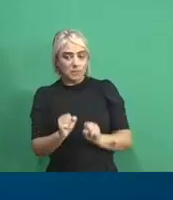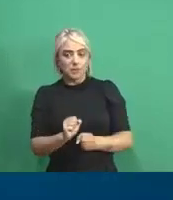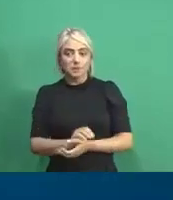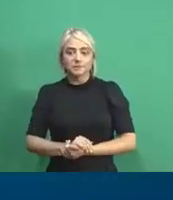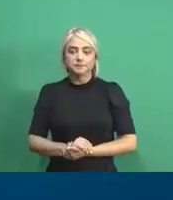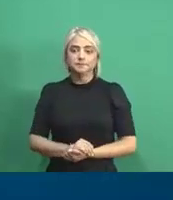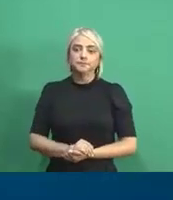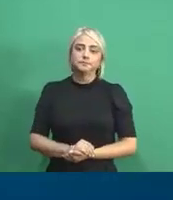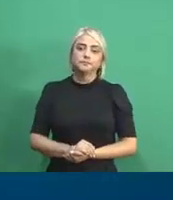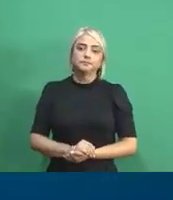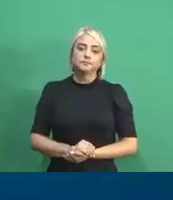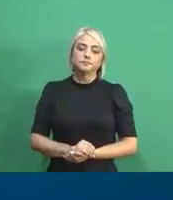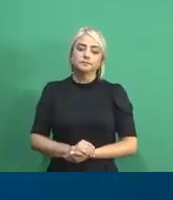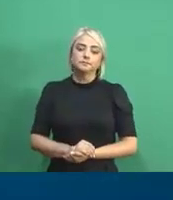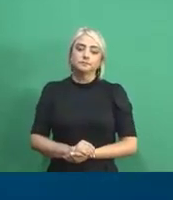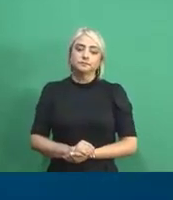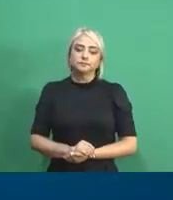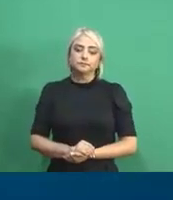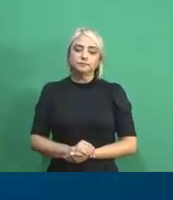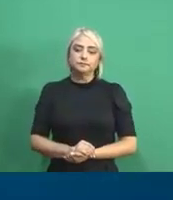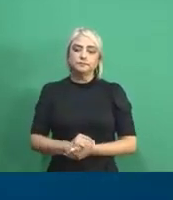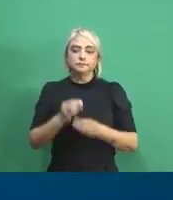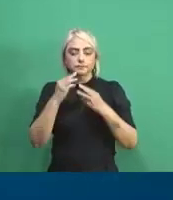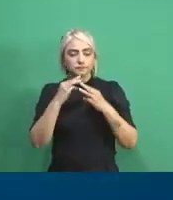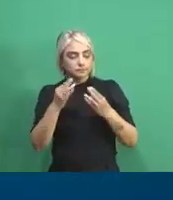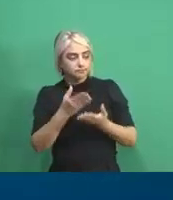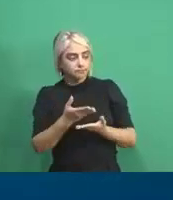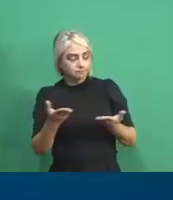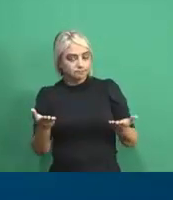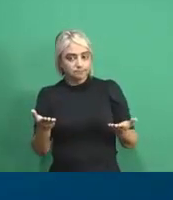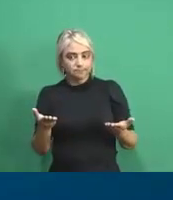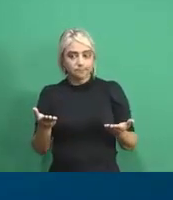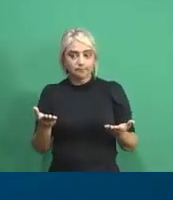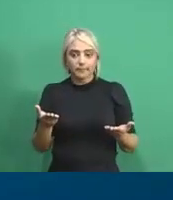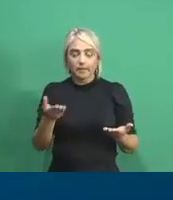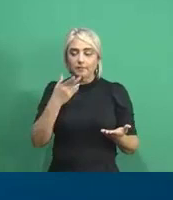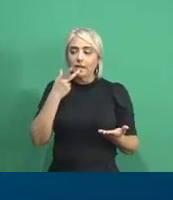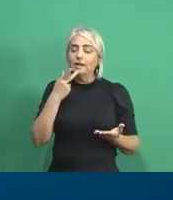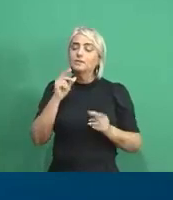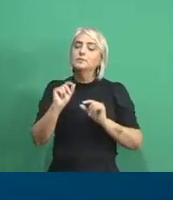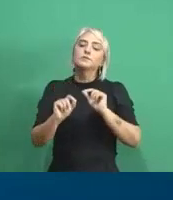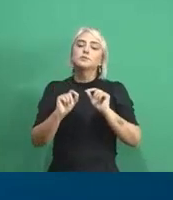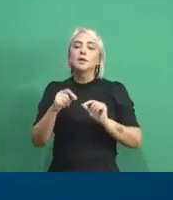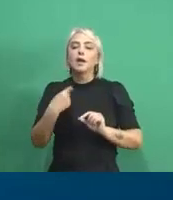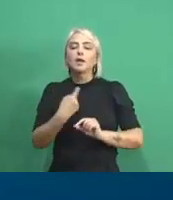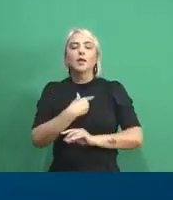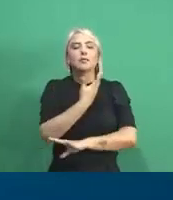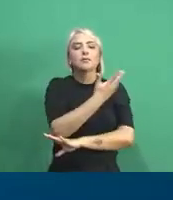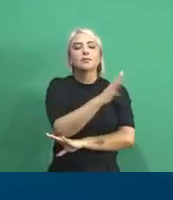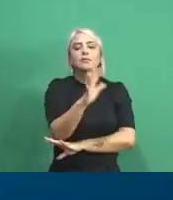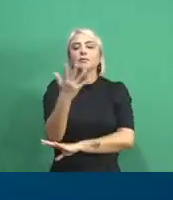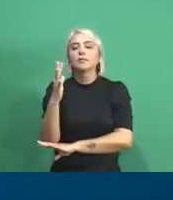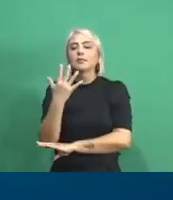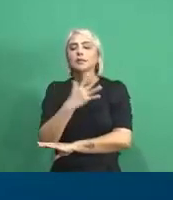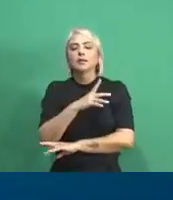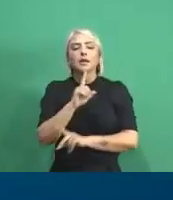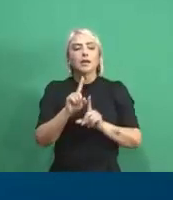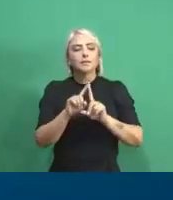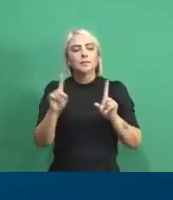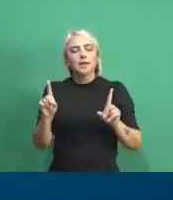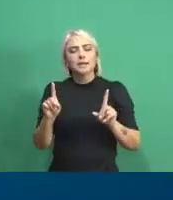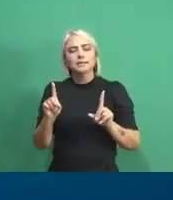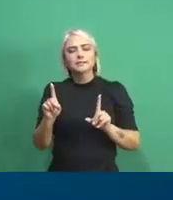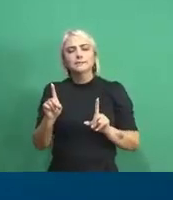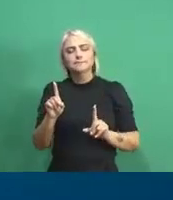Claro, fique à vontade. A mensagem que eu tenho diz respeito à nossa Amazônia, mas, em particular,